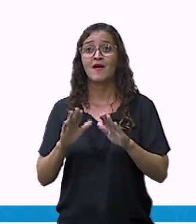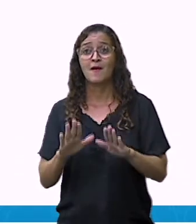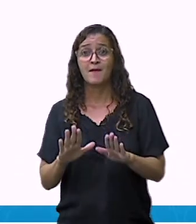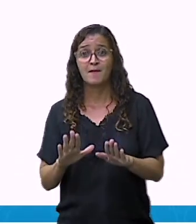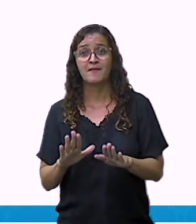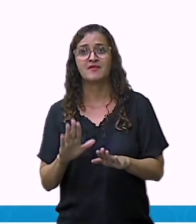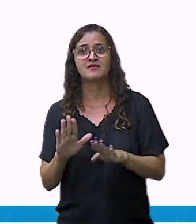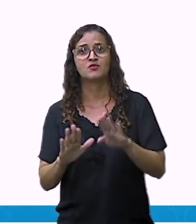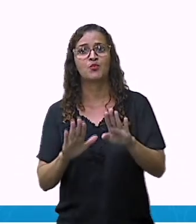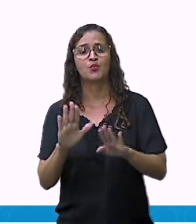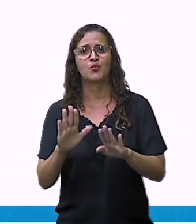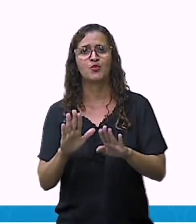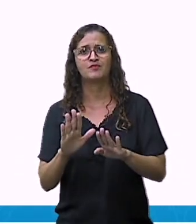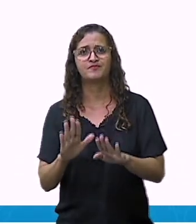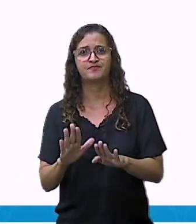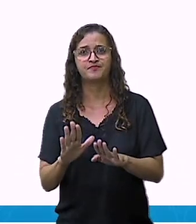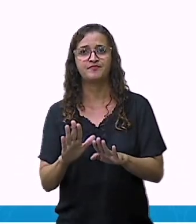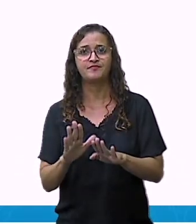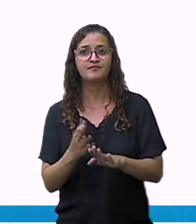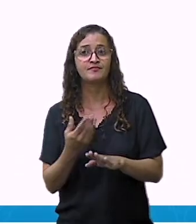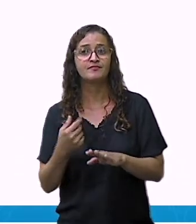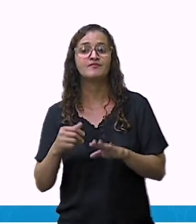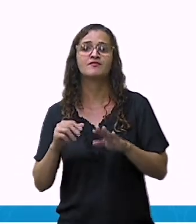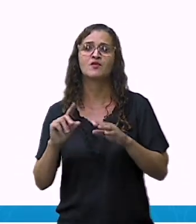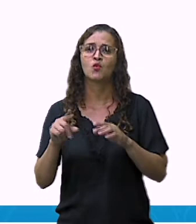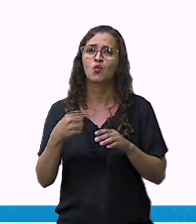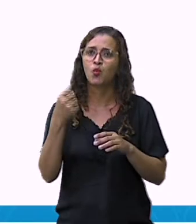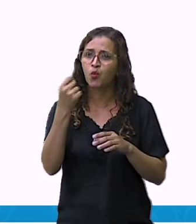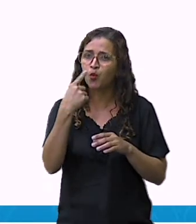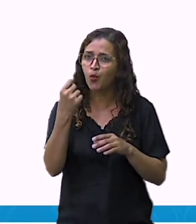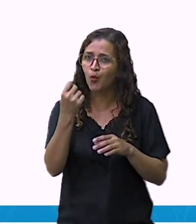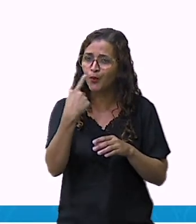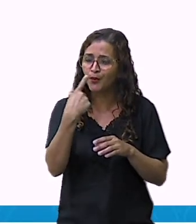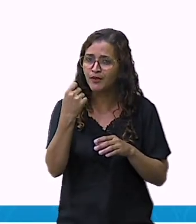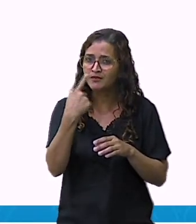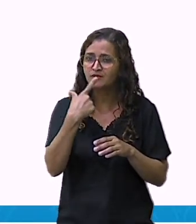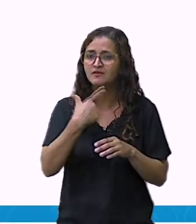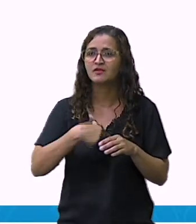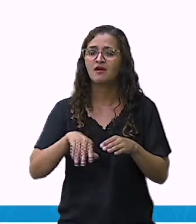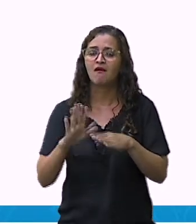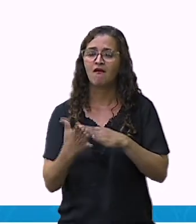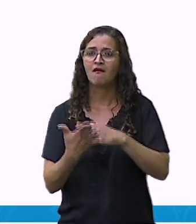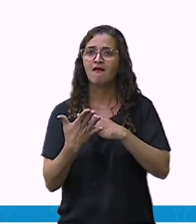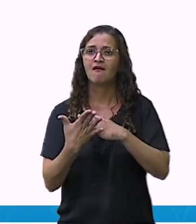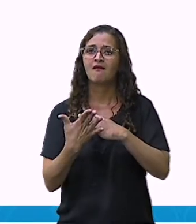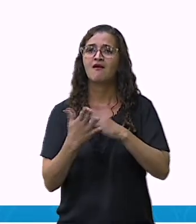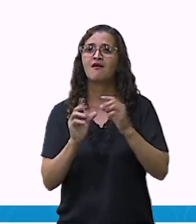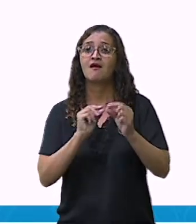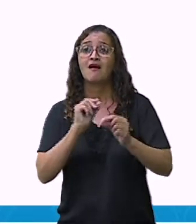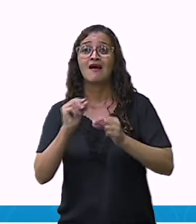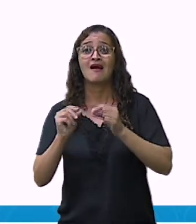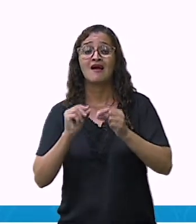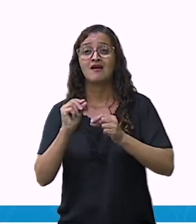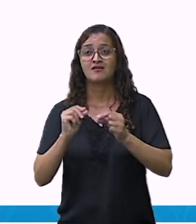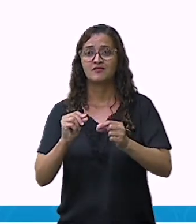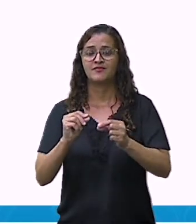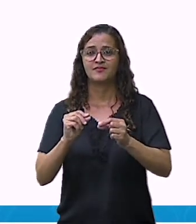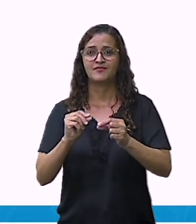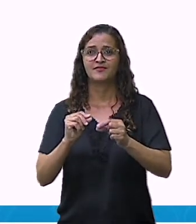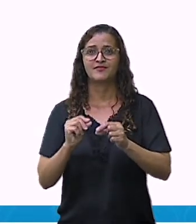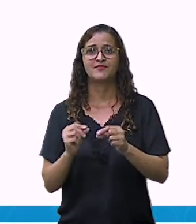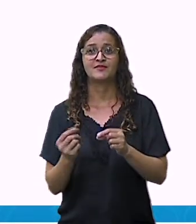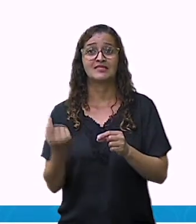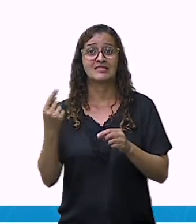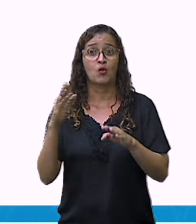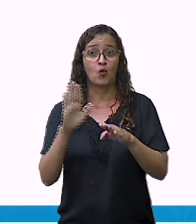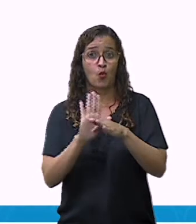branda. Agora, o remédio, o antibiótico já é para combater a